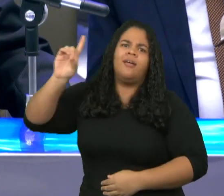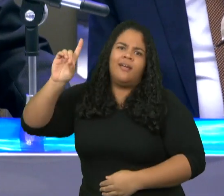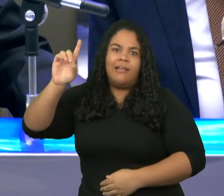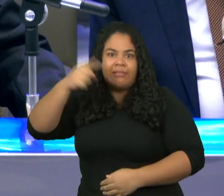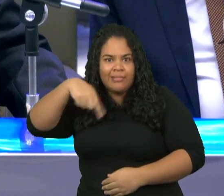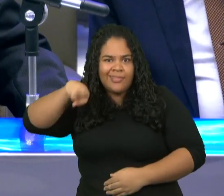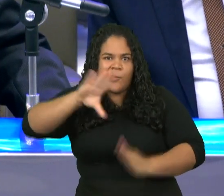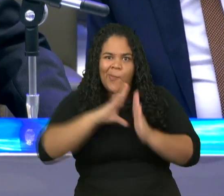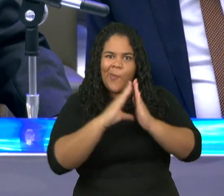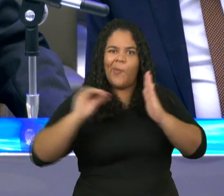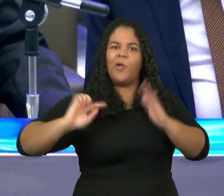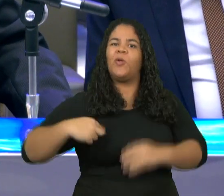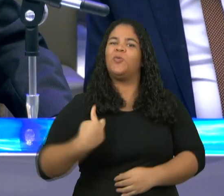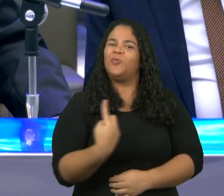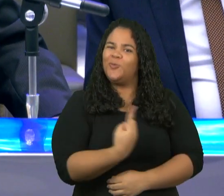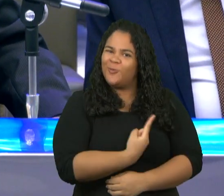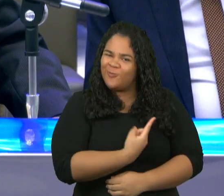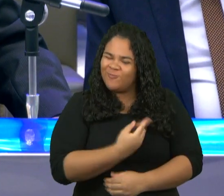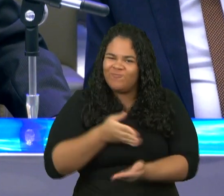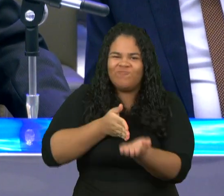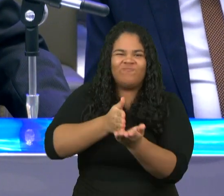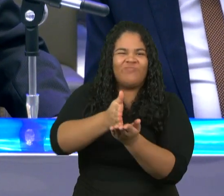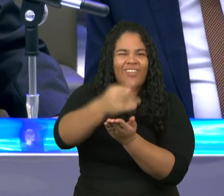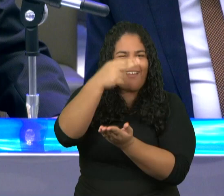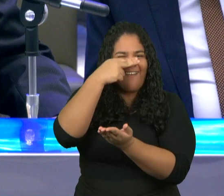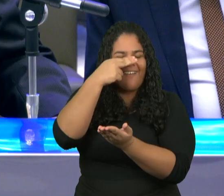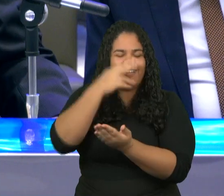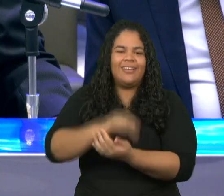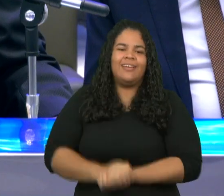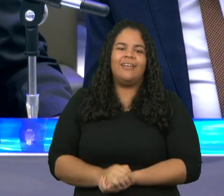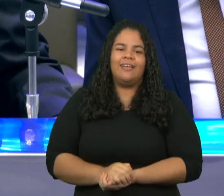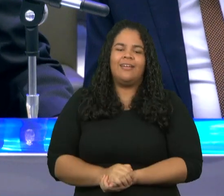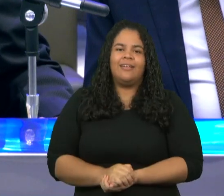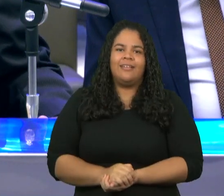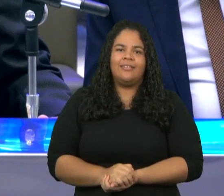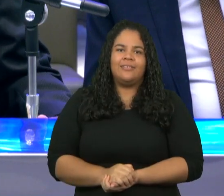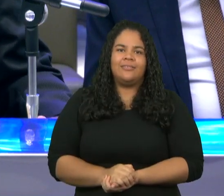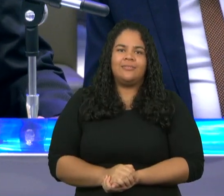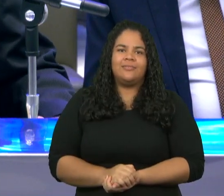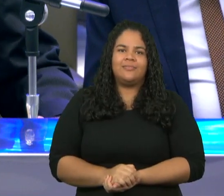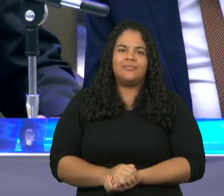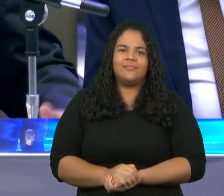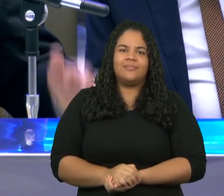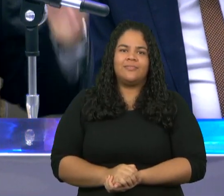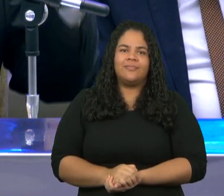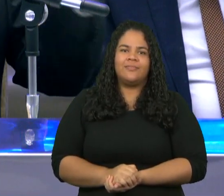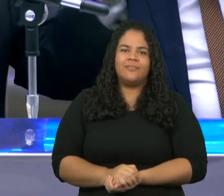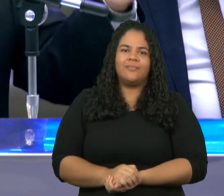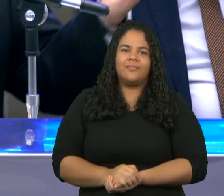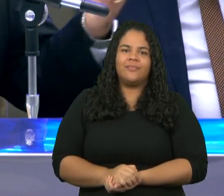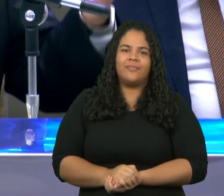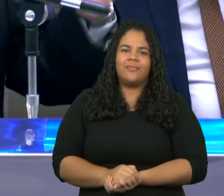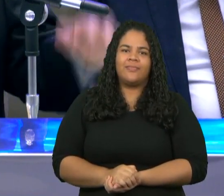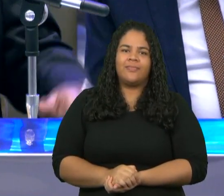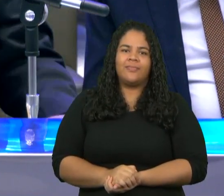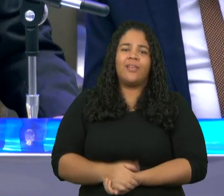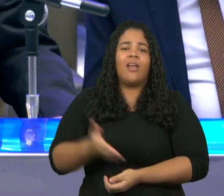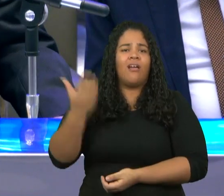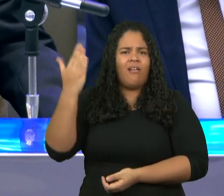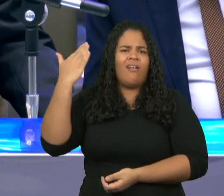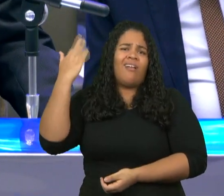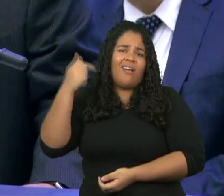de fé. Durante muito tempo eu também preguei que as testemunhas eram o mundo que nos cerca,